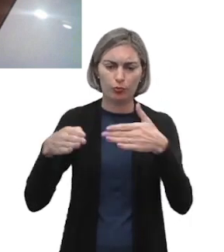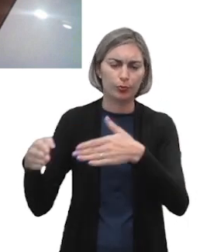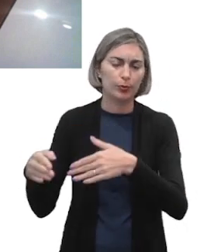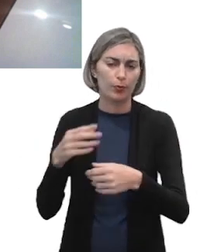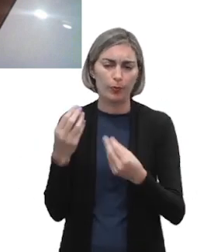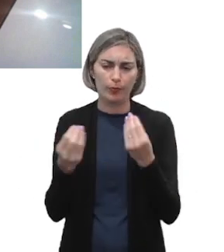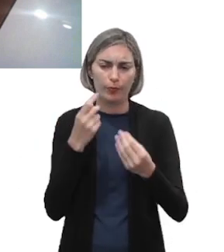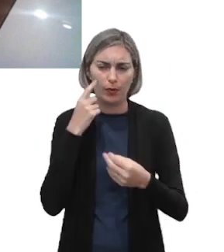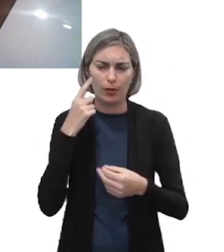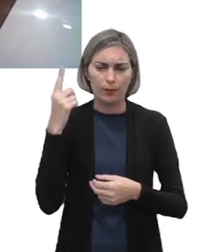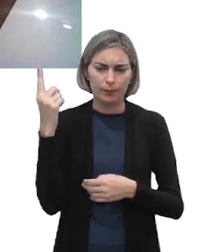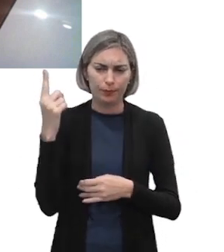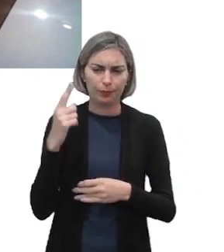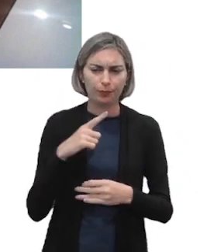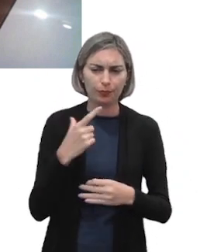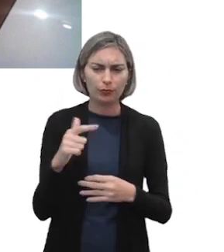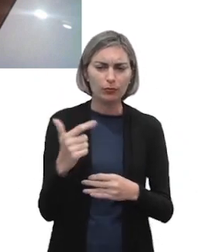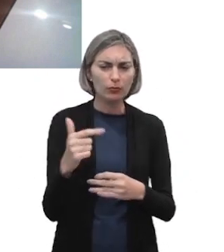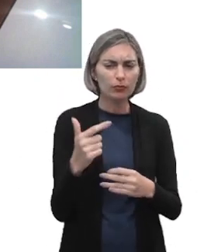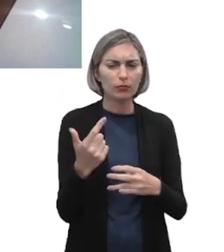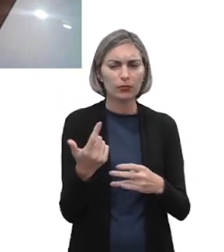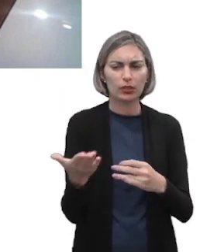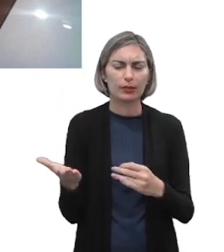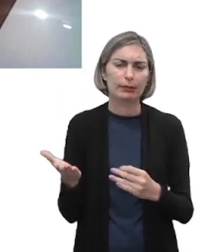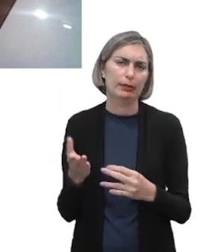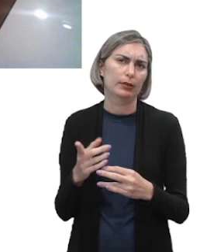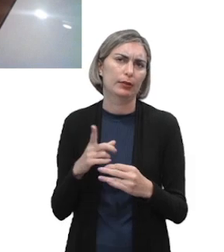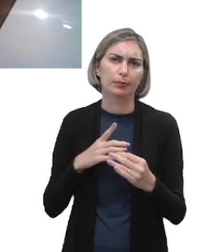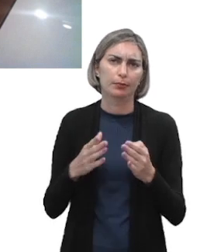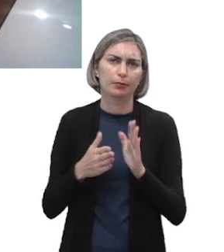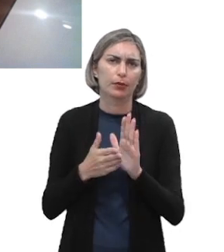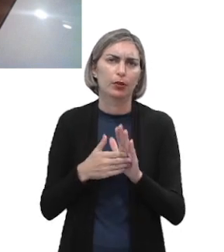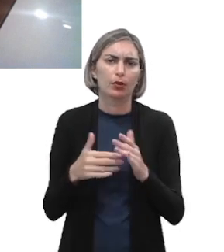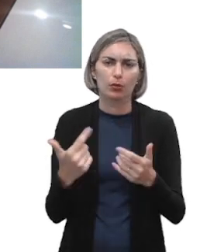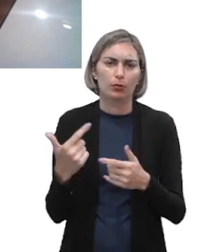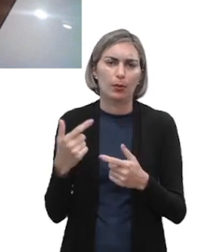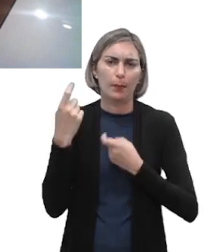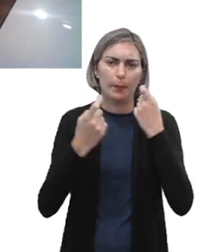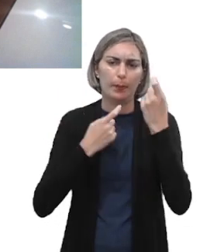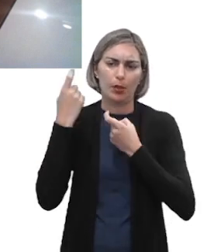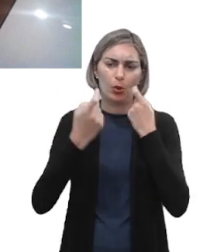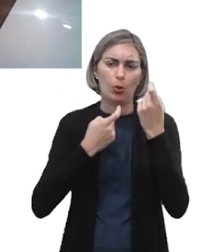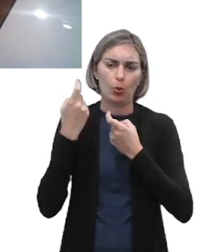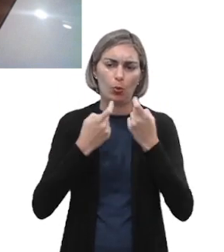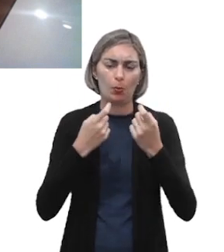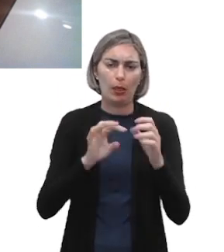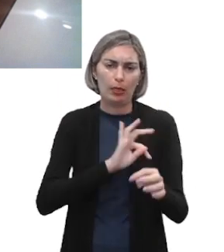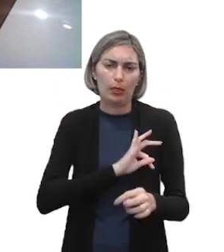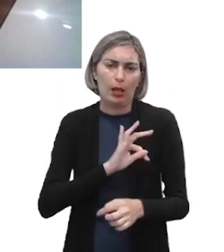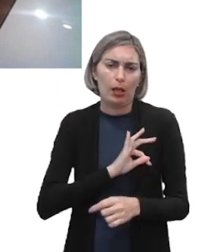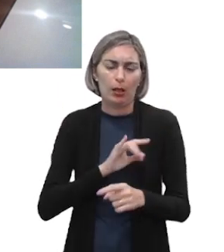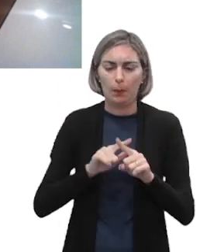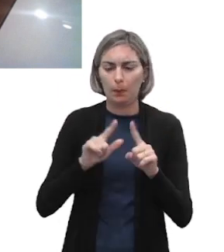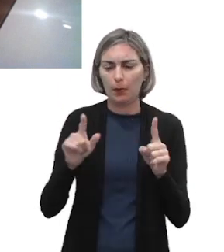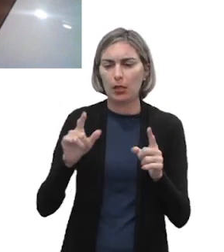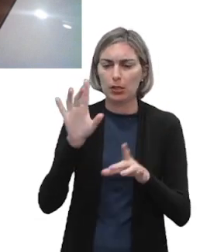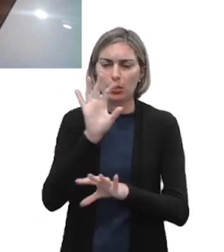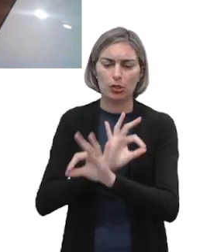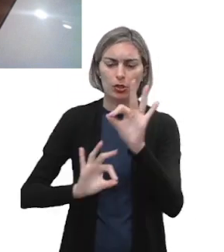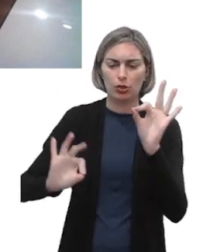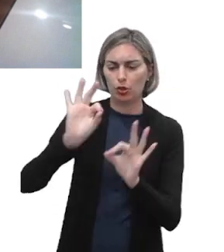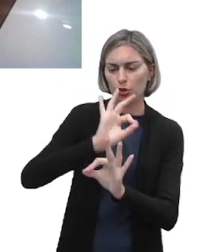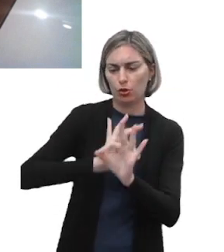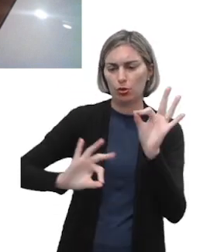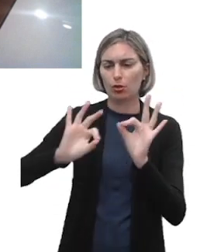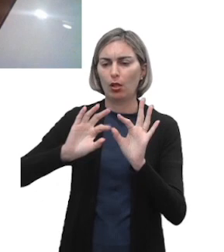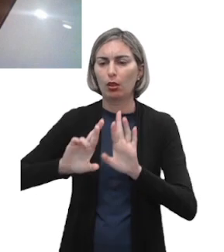como vocês estão vendo aí, não tão preocupado com a técnica, mas preocupado com a estética, com o que